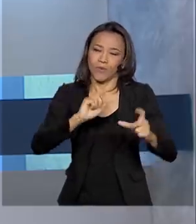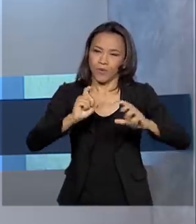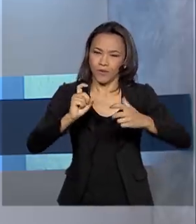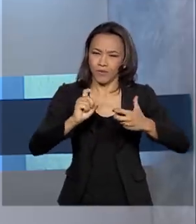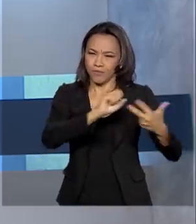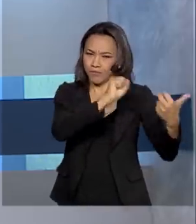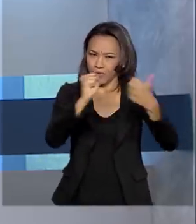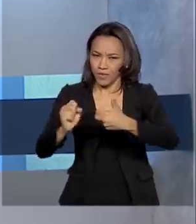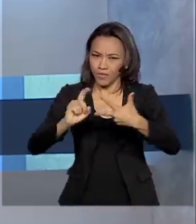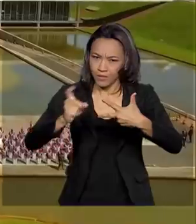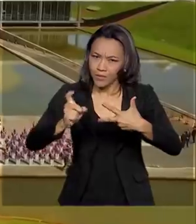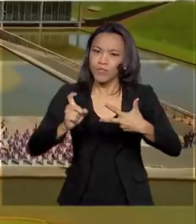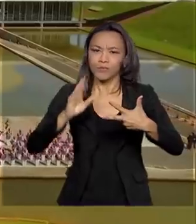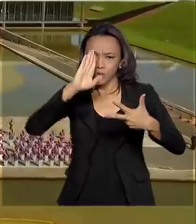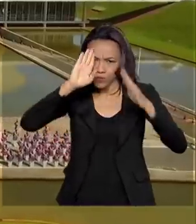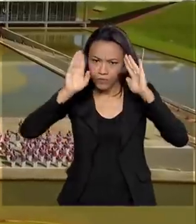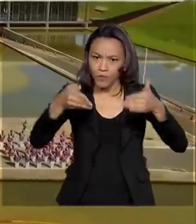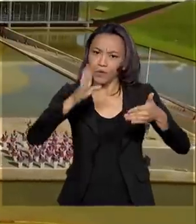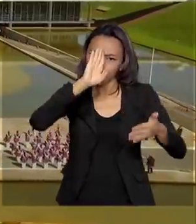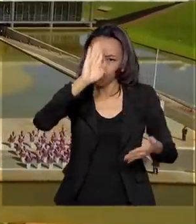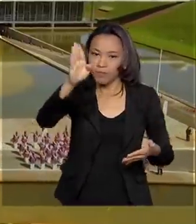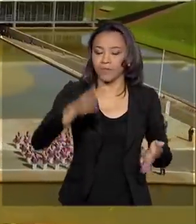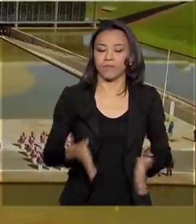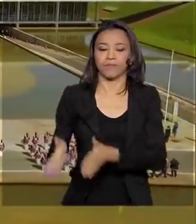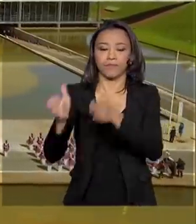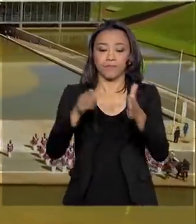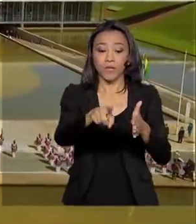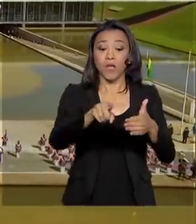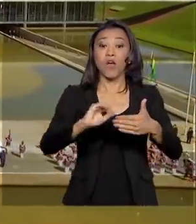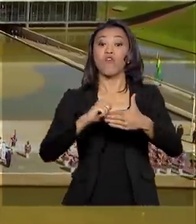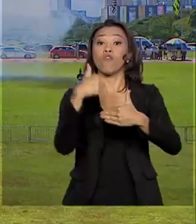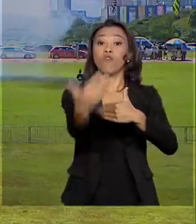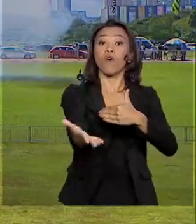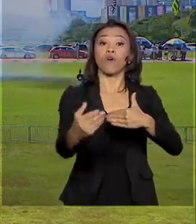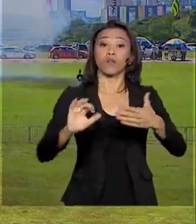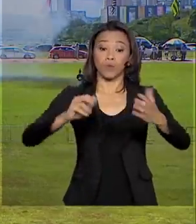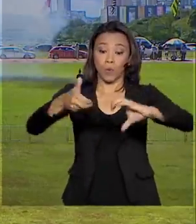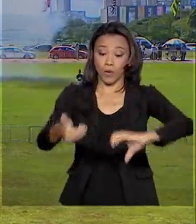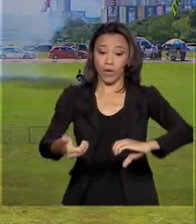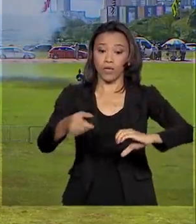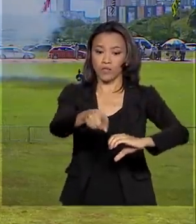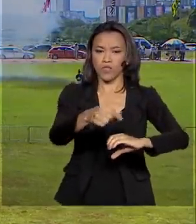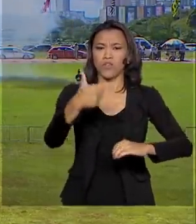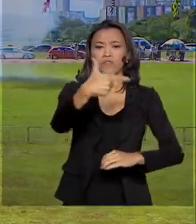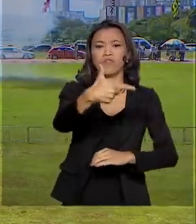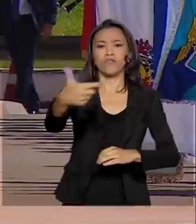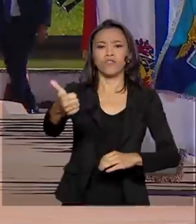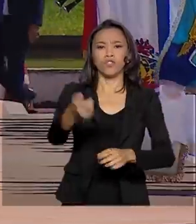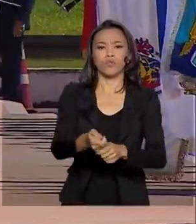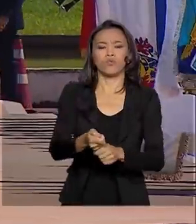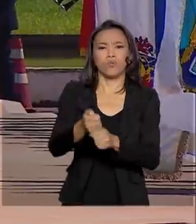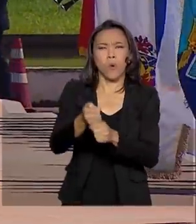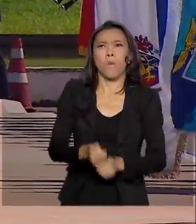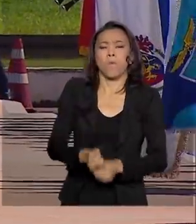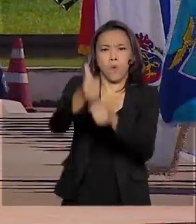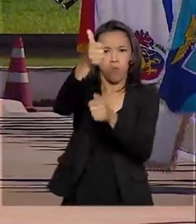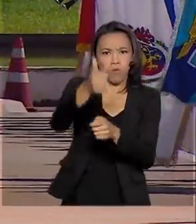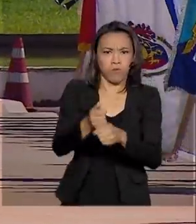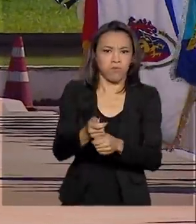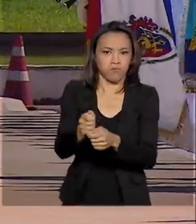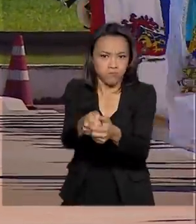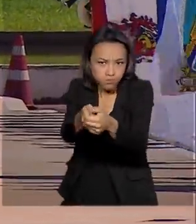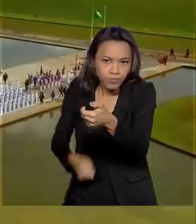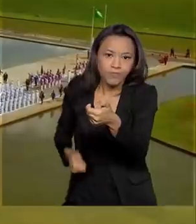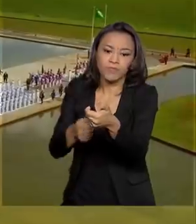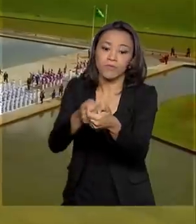2020. Do lado de fora do Congresso, os tradicionais 21 tiros de canhão e a revista As Tropas